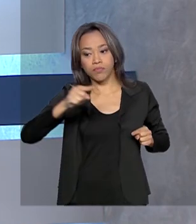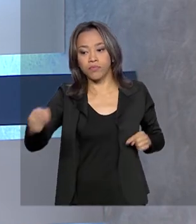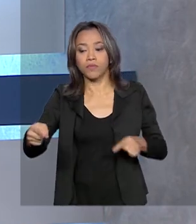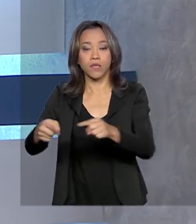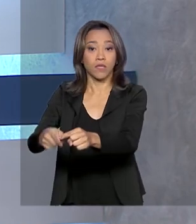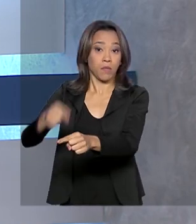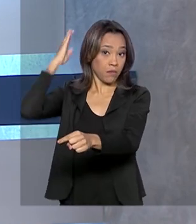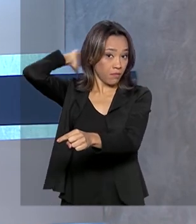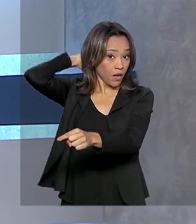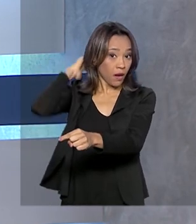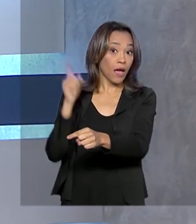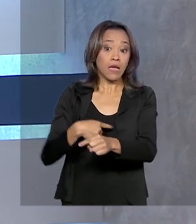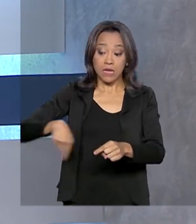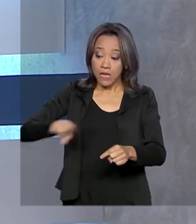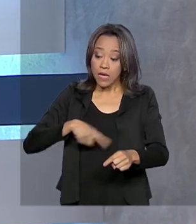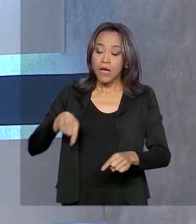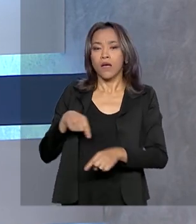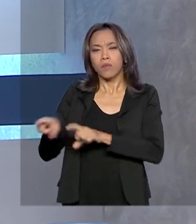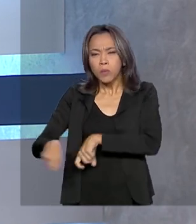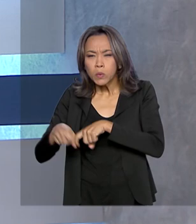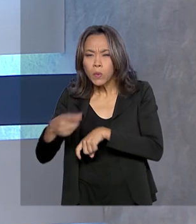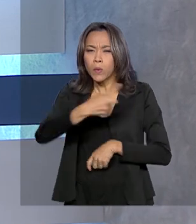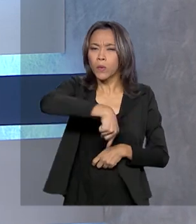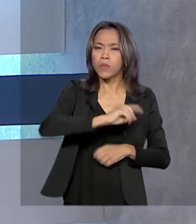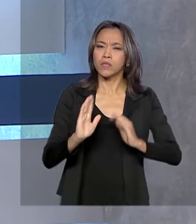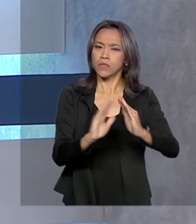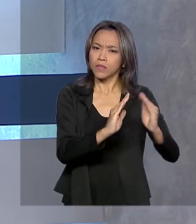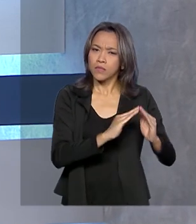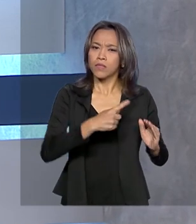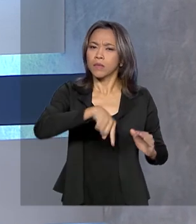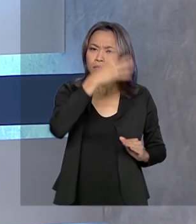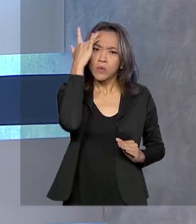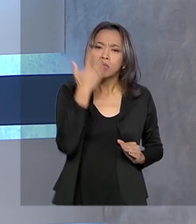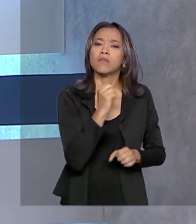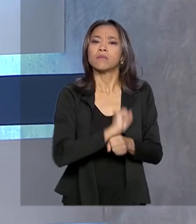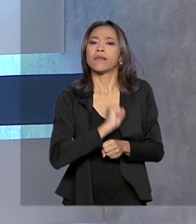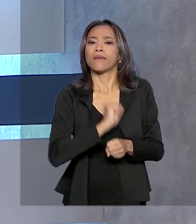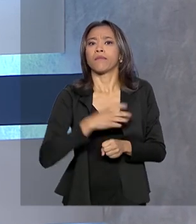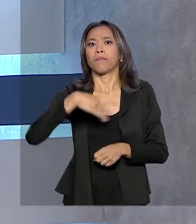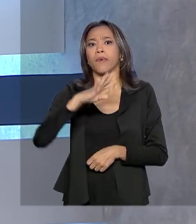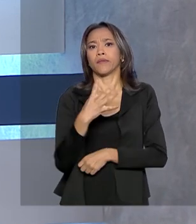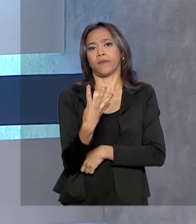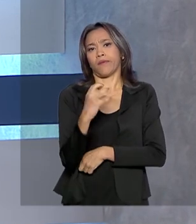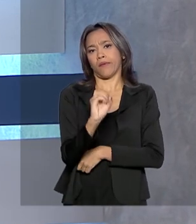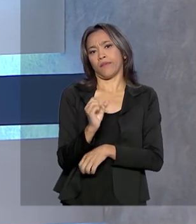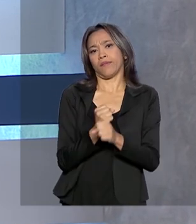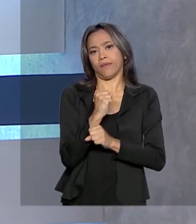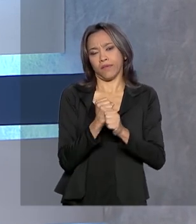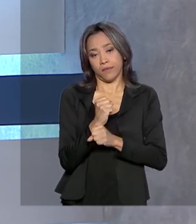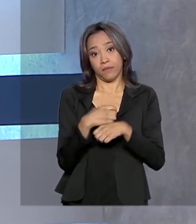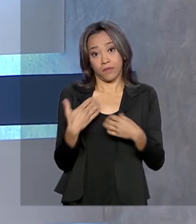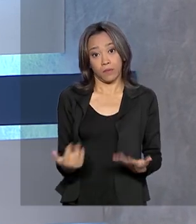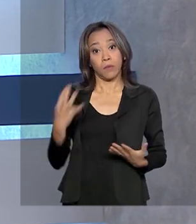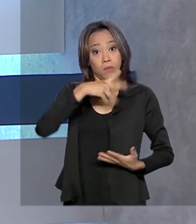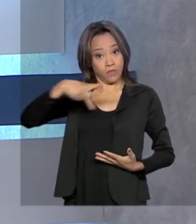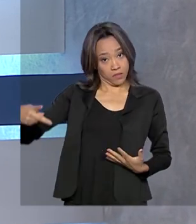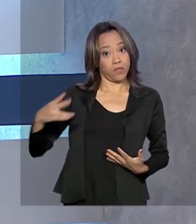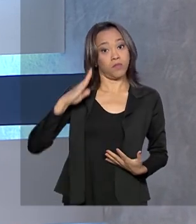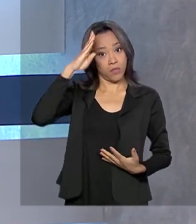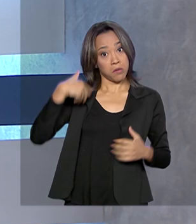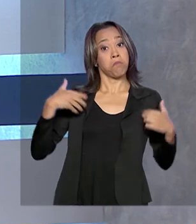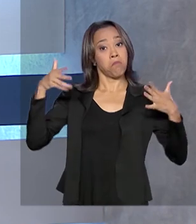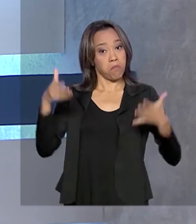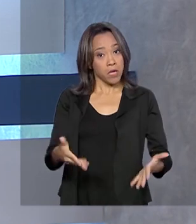esperado por moradores e produtores agrícolas da região há mais de 40 anos. O presidente Jair Bolsonaro participou da entrega do